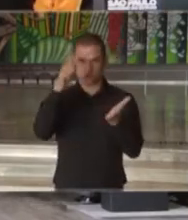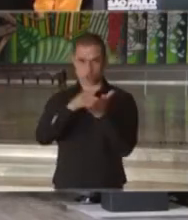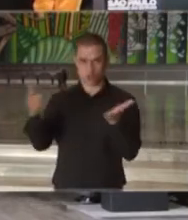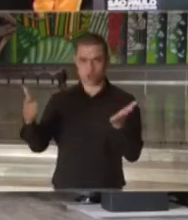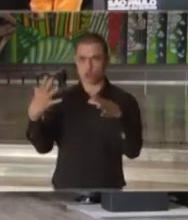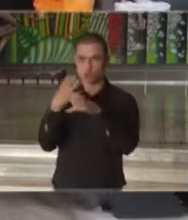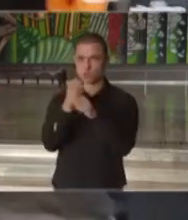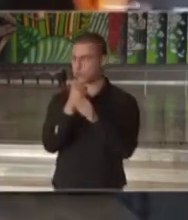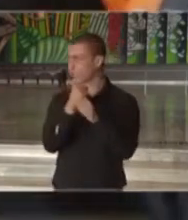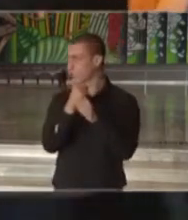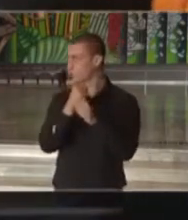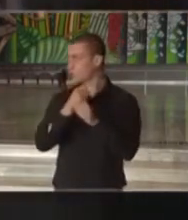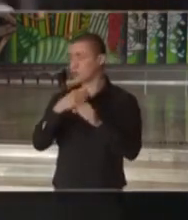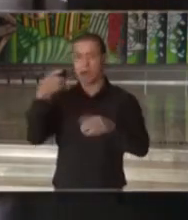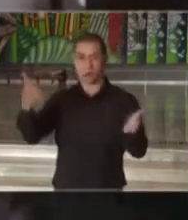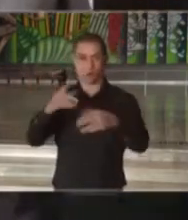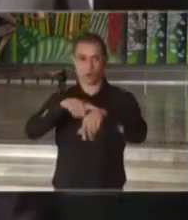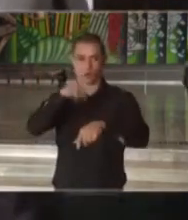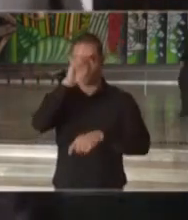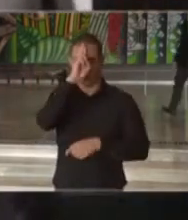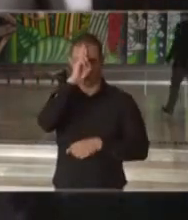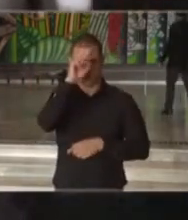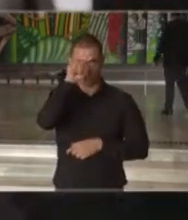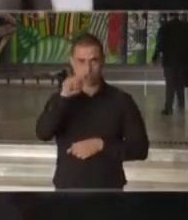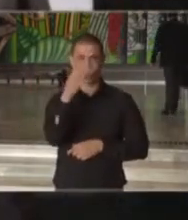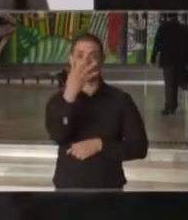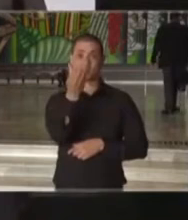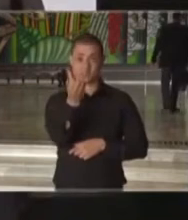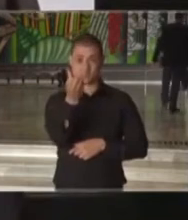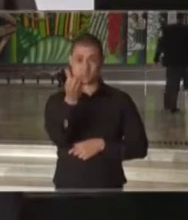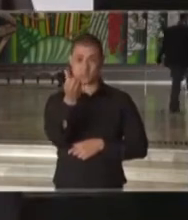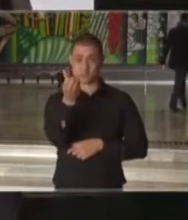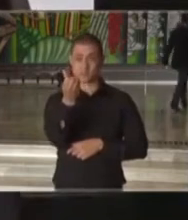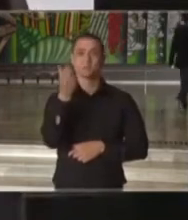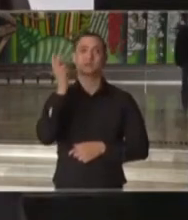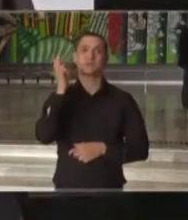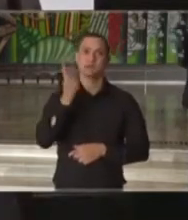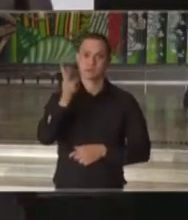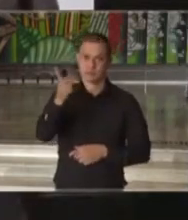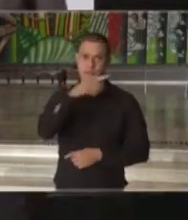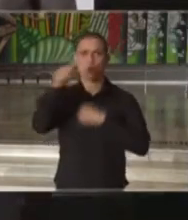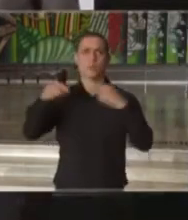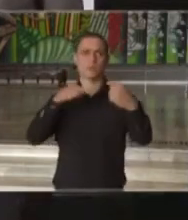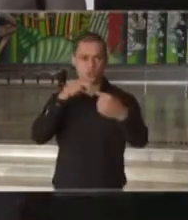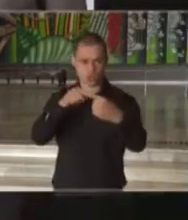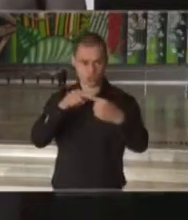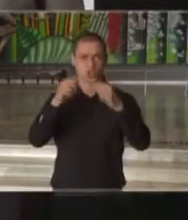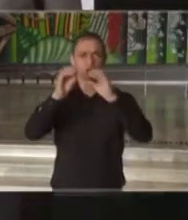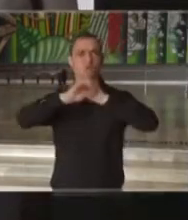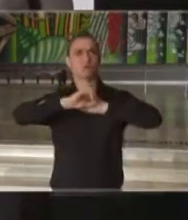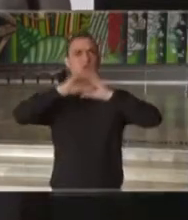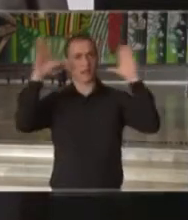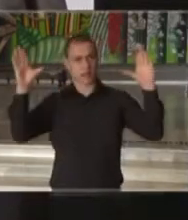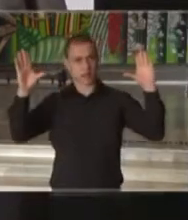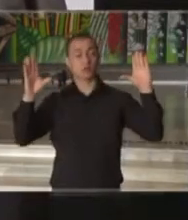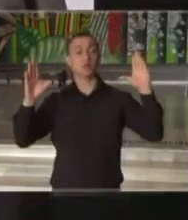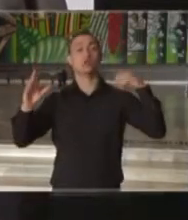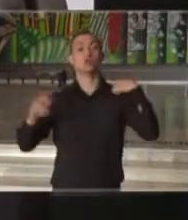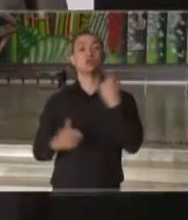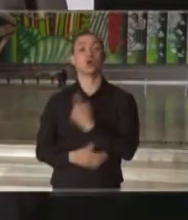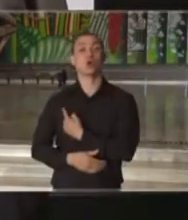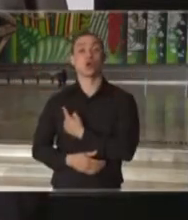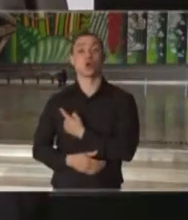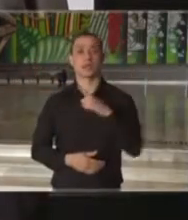São 12 horas e 46 minutos. Estamos sempre de forma muito objetiva, muito transparente. Temos